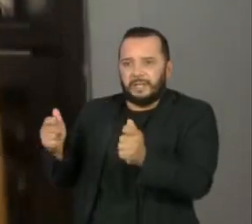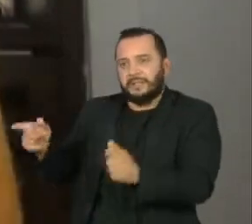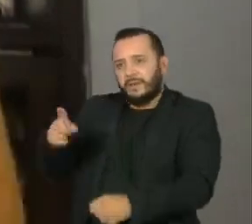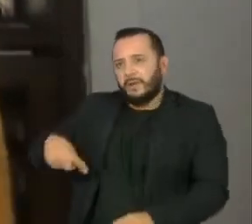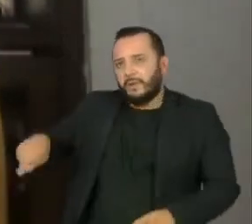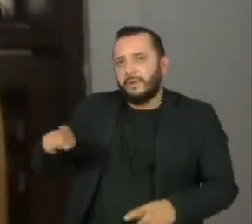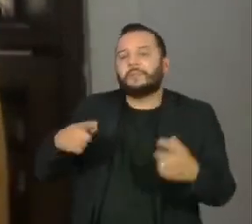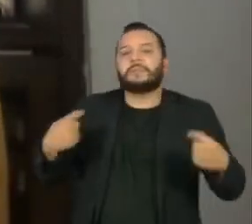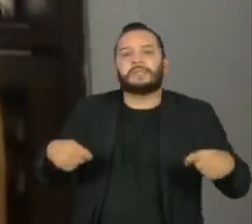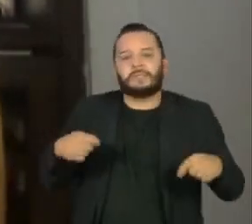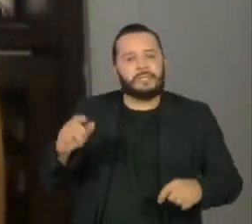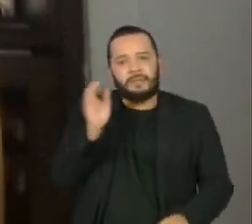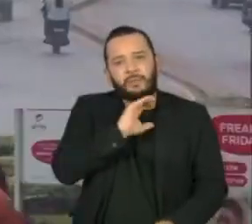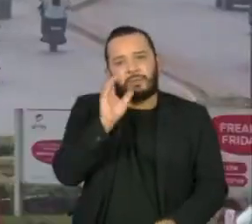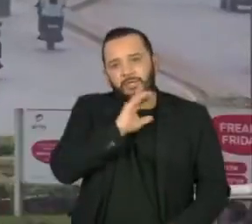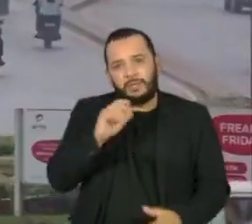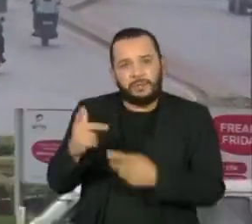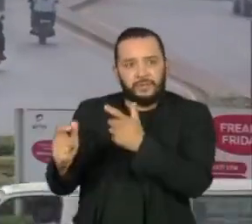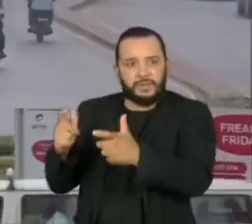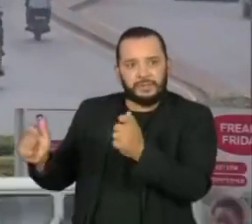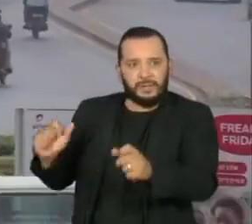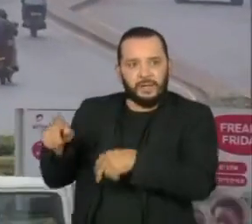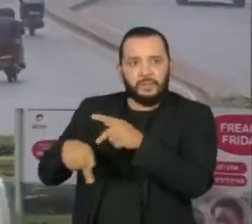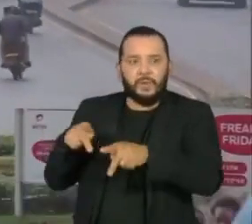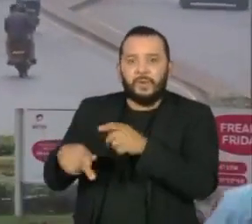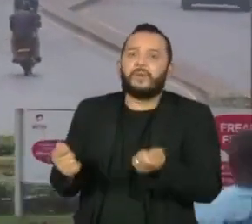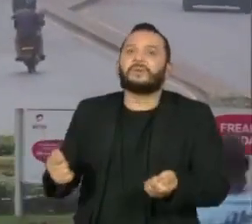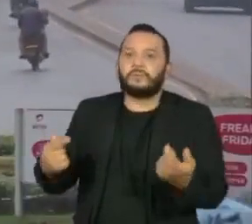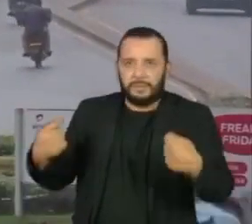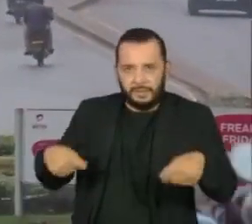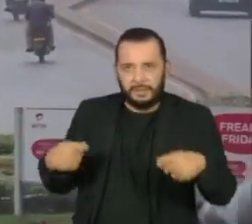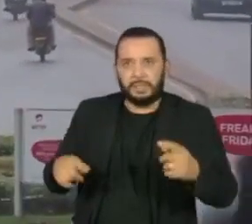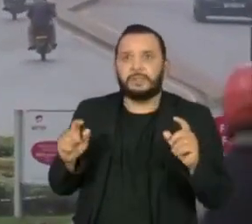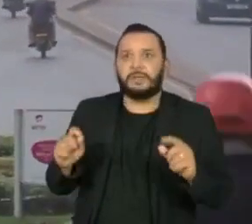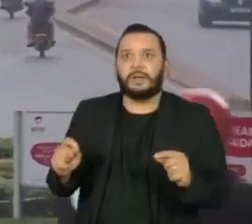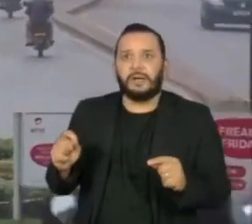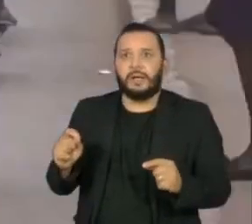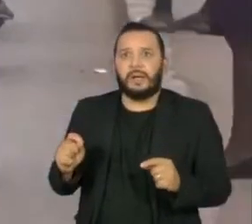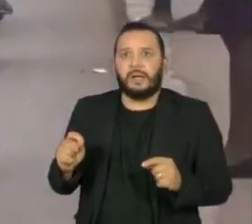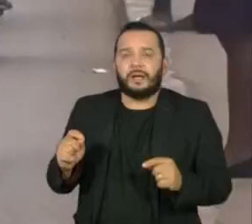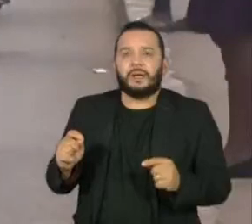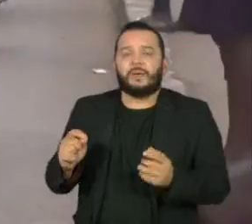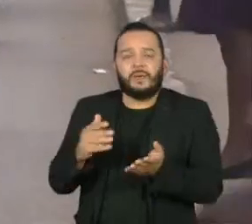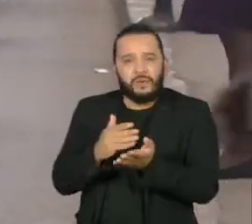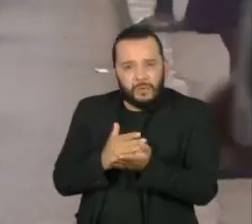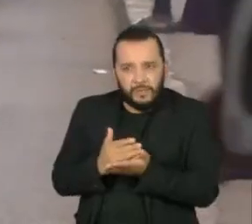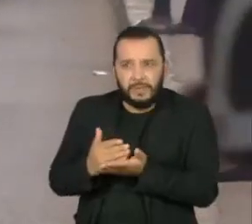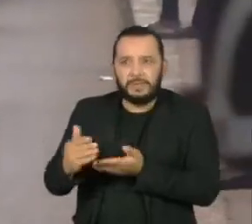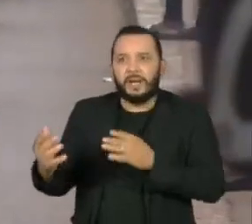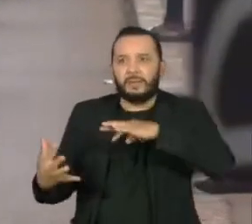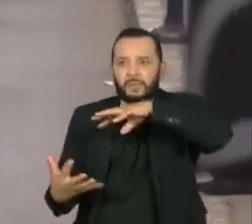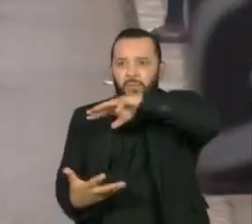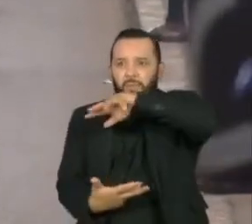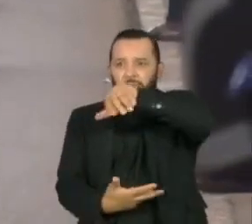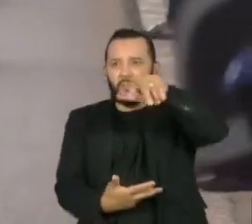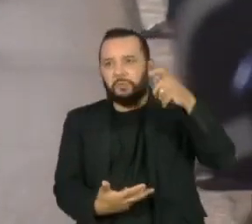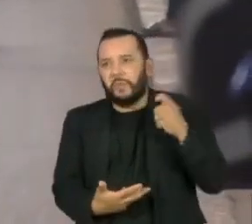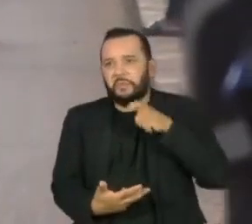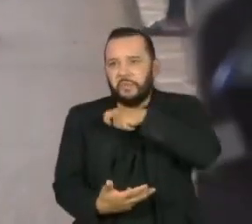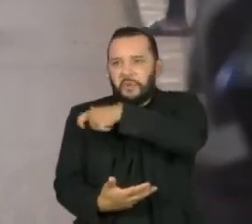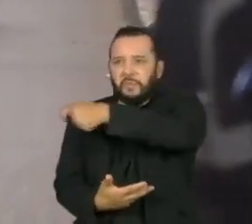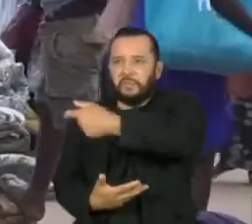precisam vacinar suas populações e precisa ocorrer uma iniciativa global de